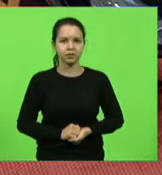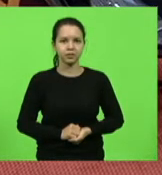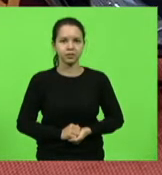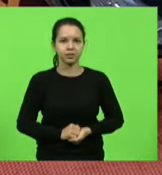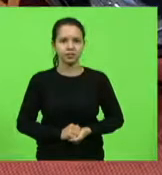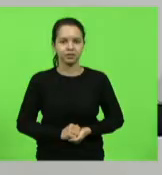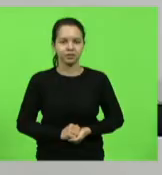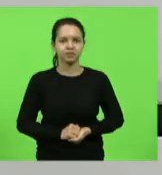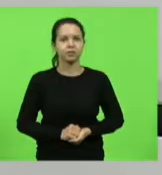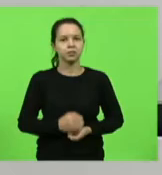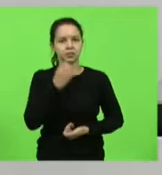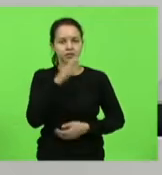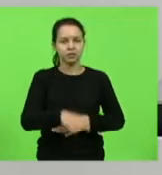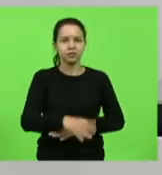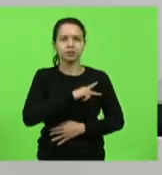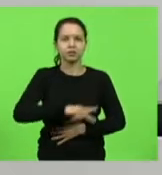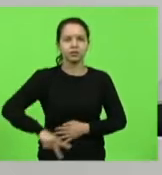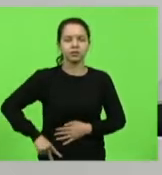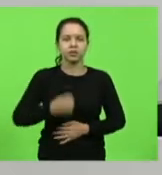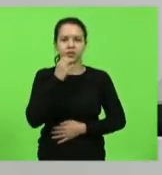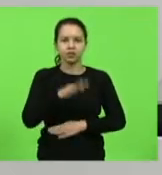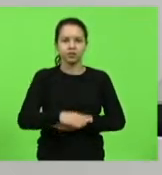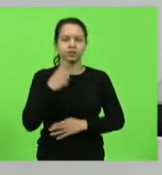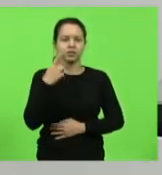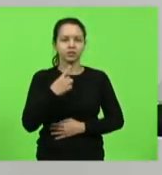Boa tarde, presidente. Boa tarde, deputados.